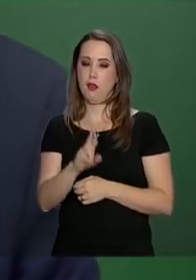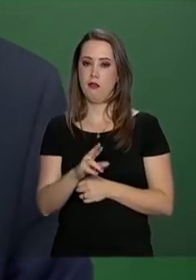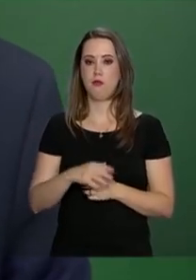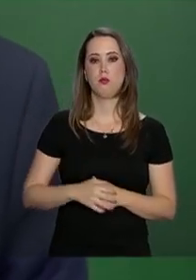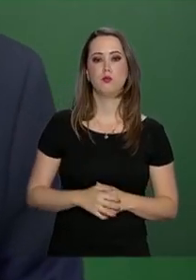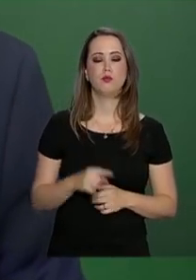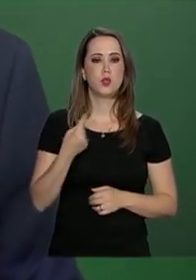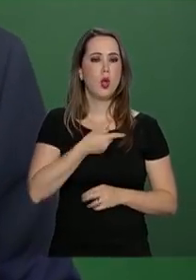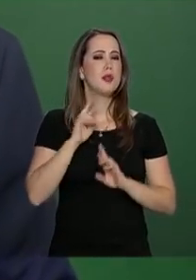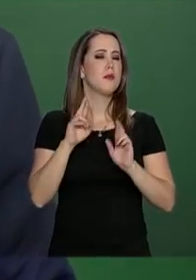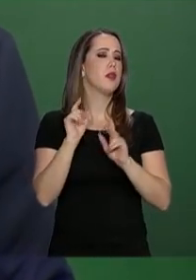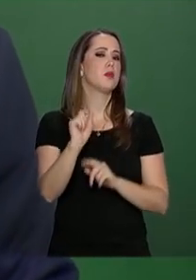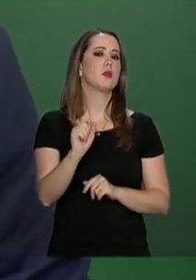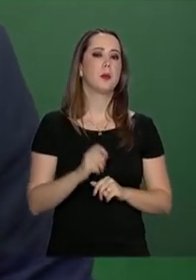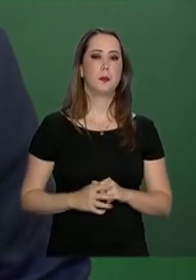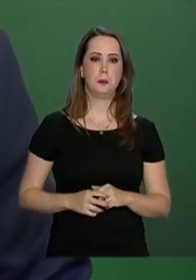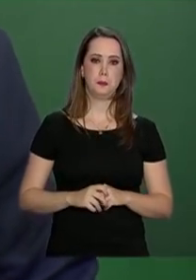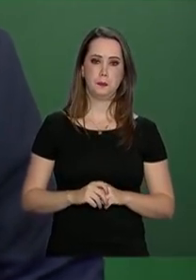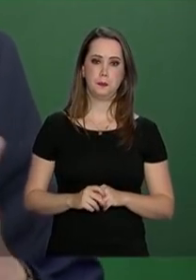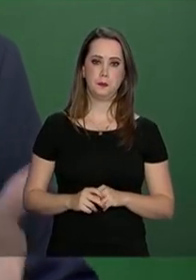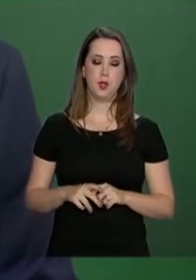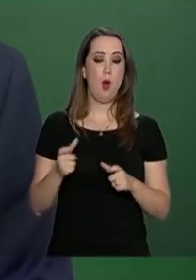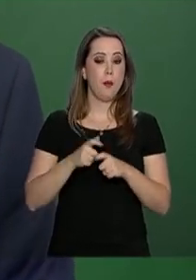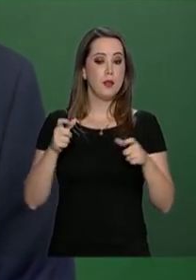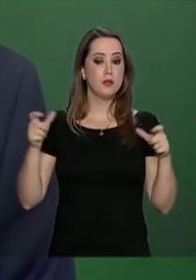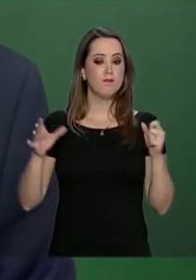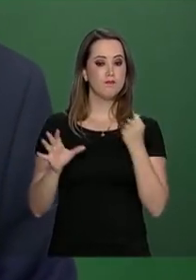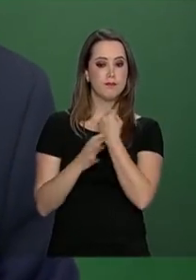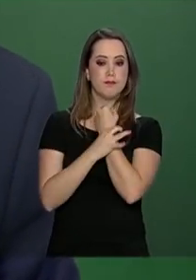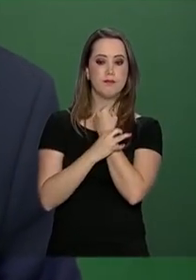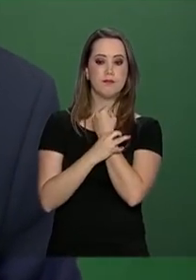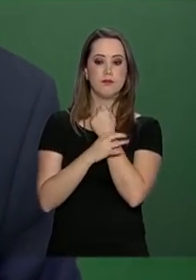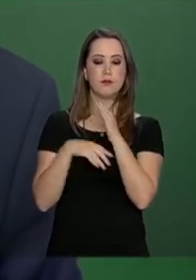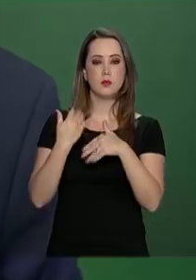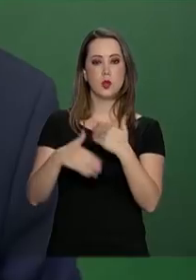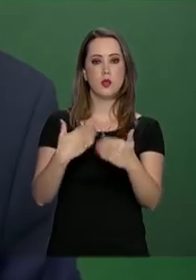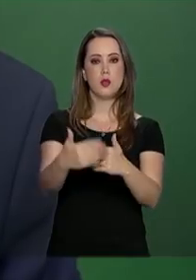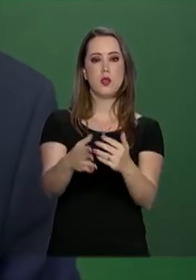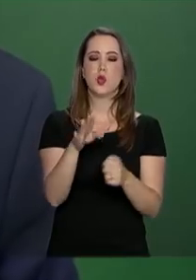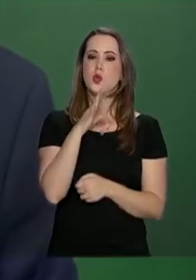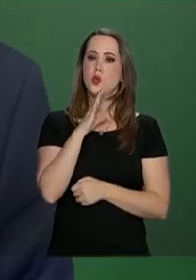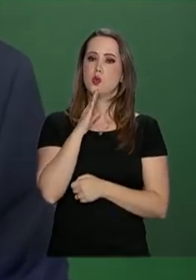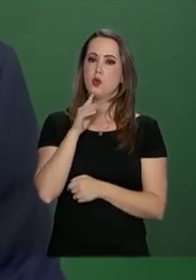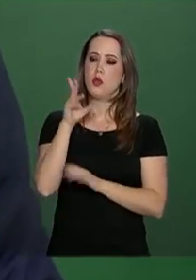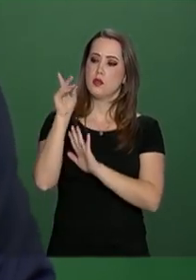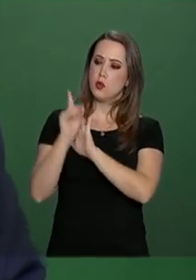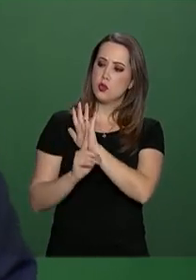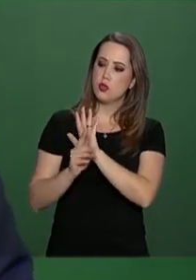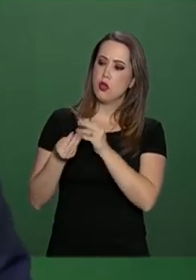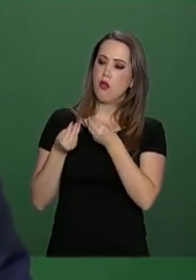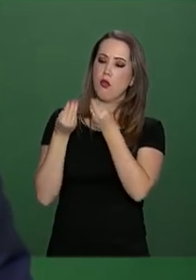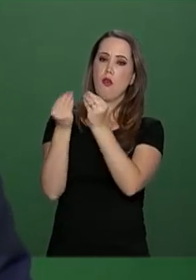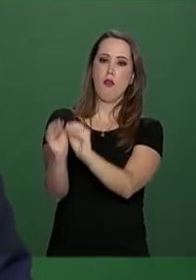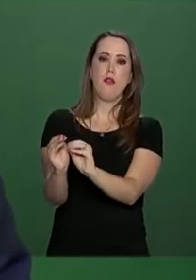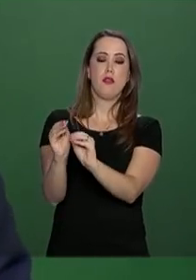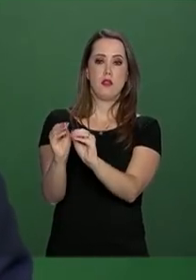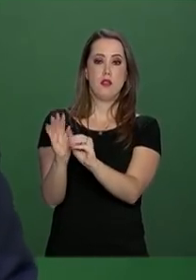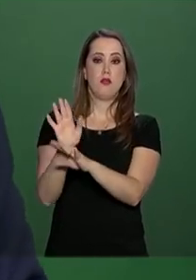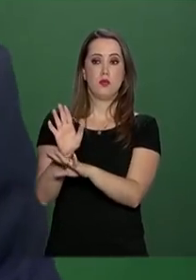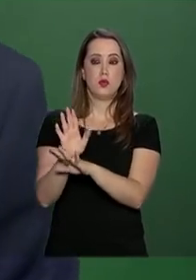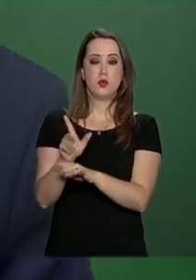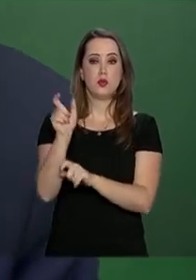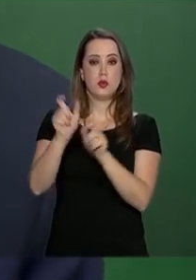Esperamos com isso aumentar a segurança no processo de reconhecimento de direitos e concessão de benefícios dos